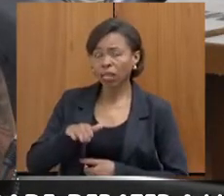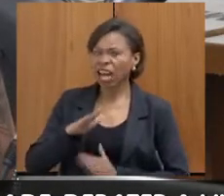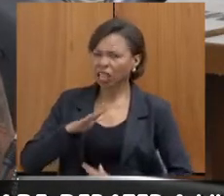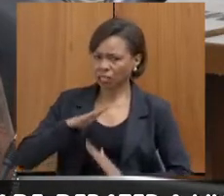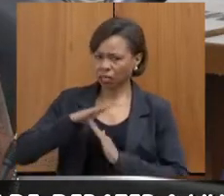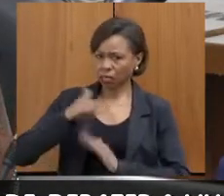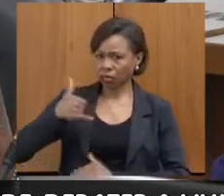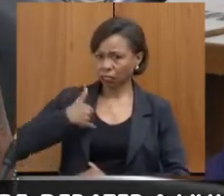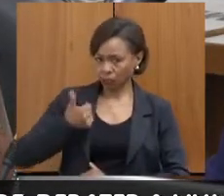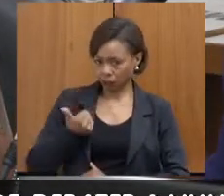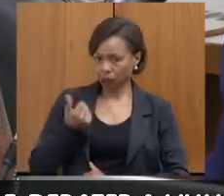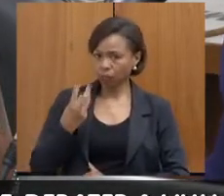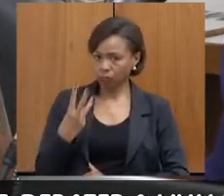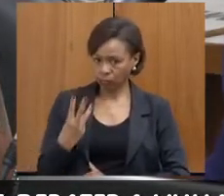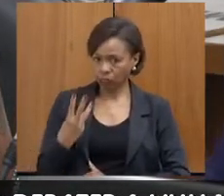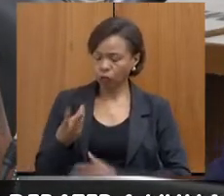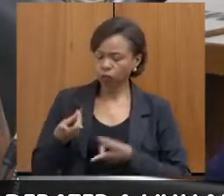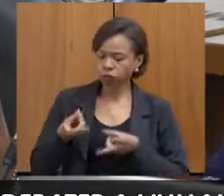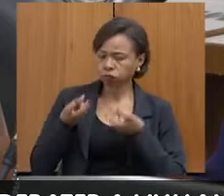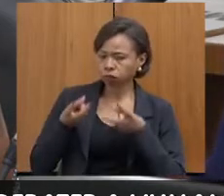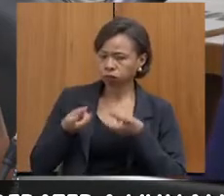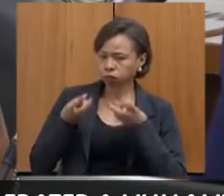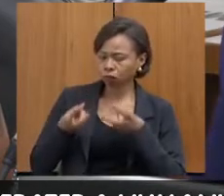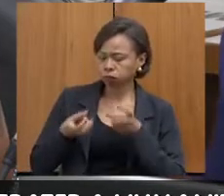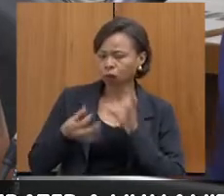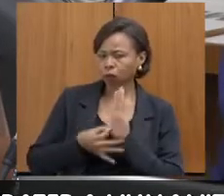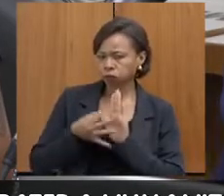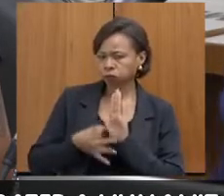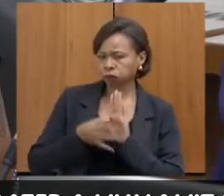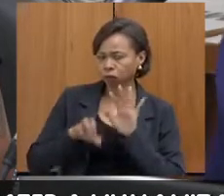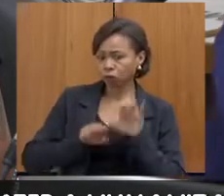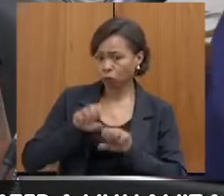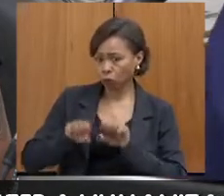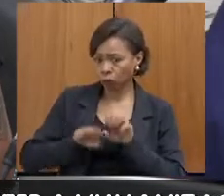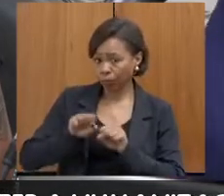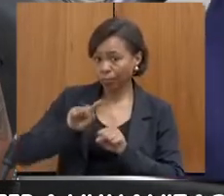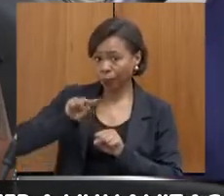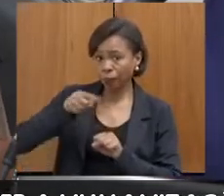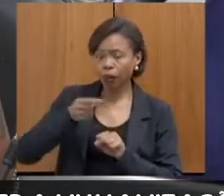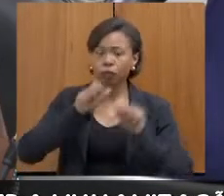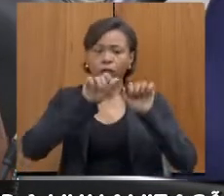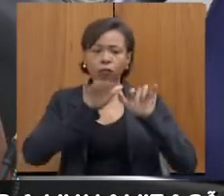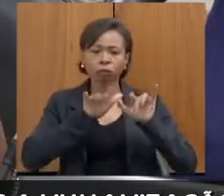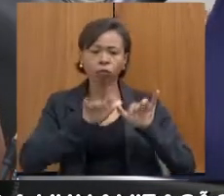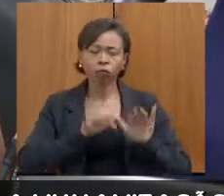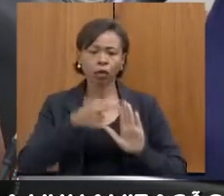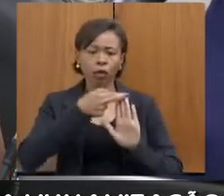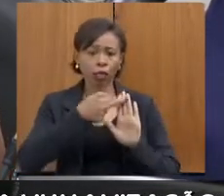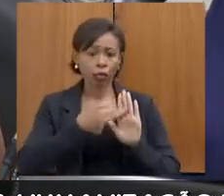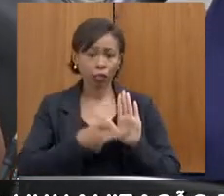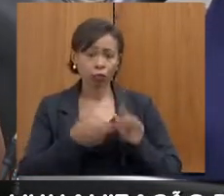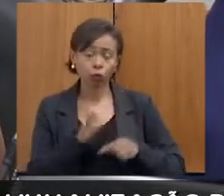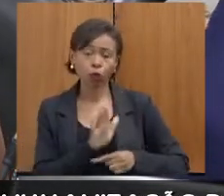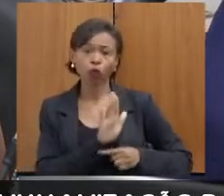E o produto da minha escuta especializada é um relatório que vai auxiliar as autoridades